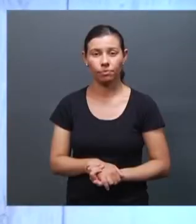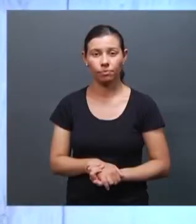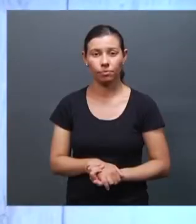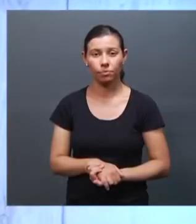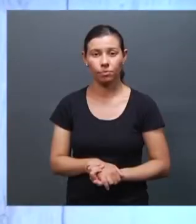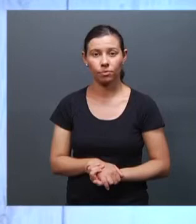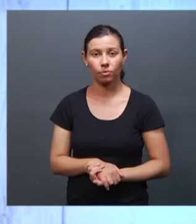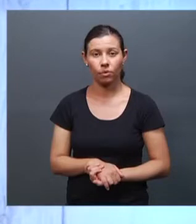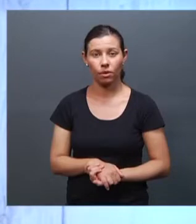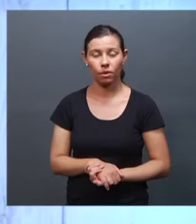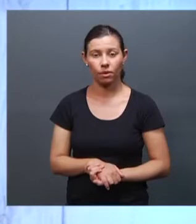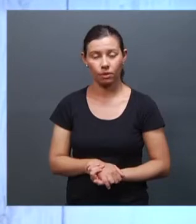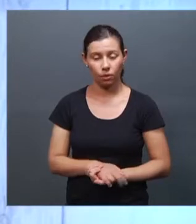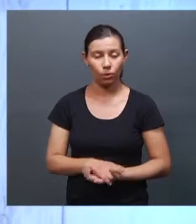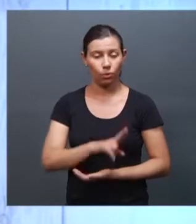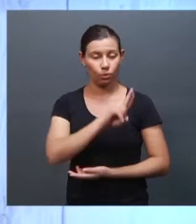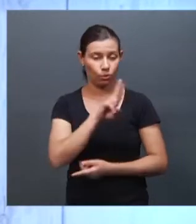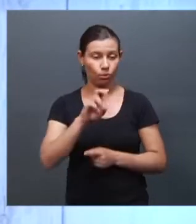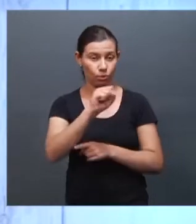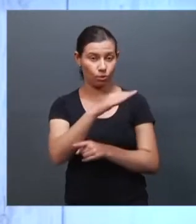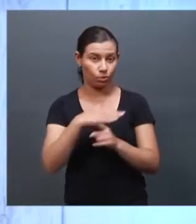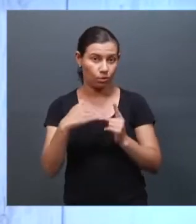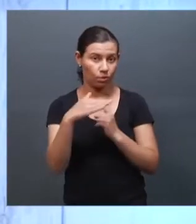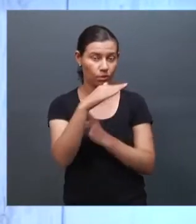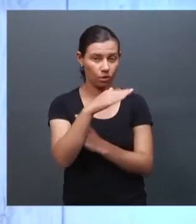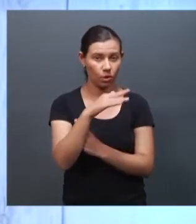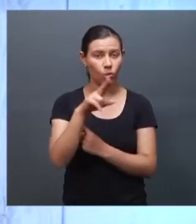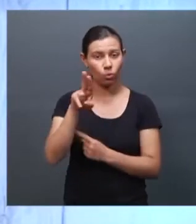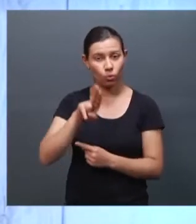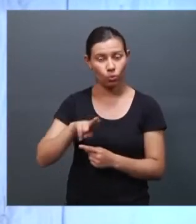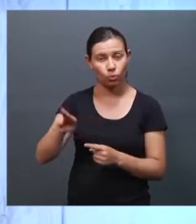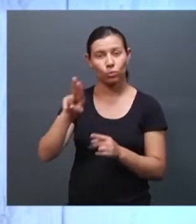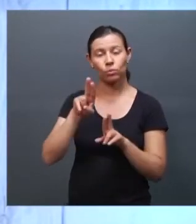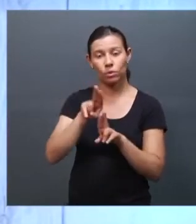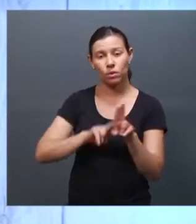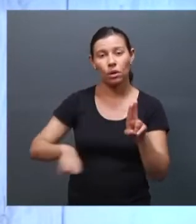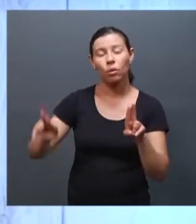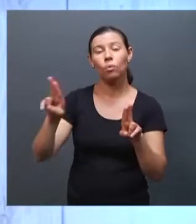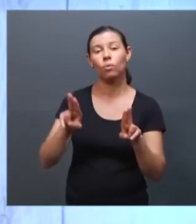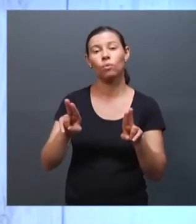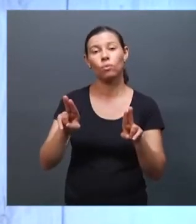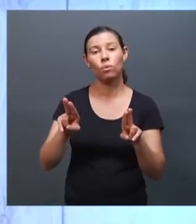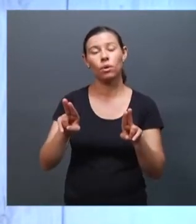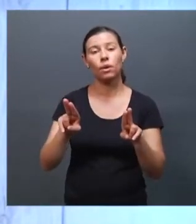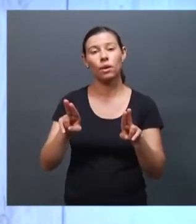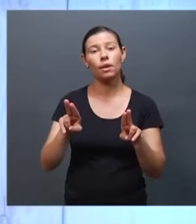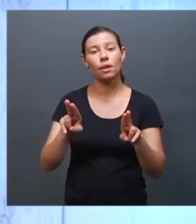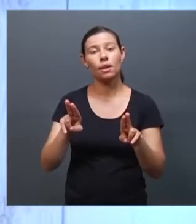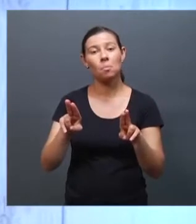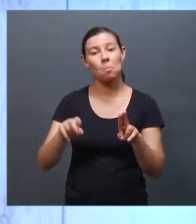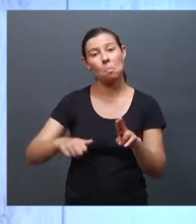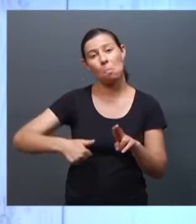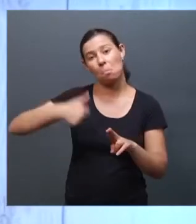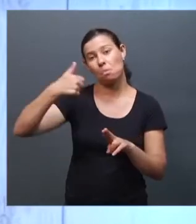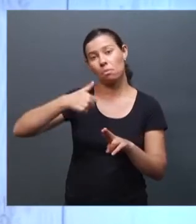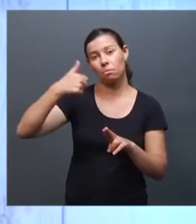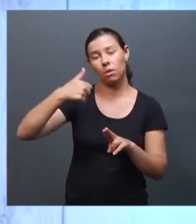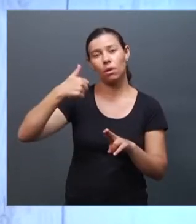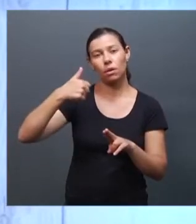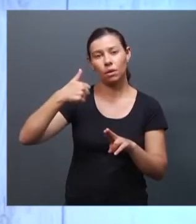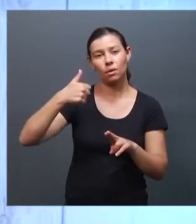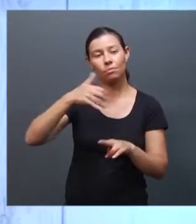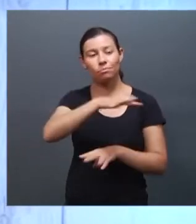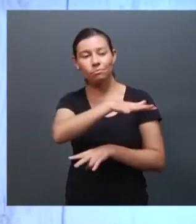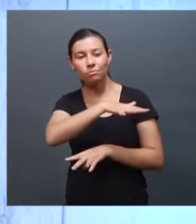O uso do nome social na UFU, a Universidade Federal de Uberlândia, é considerado pioneiro na região. Vamos